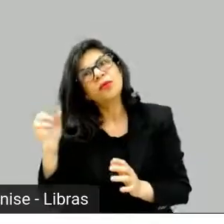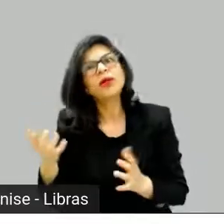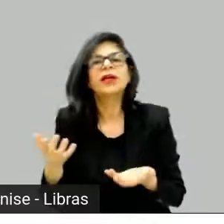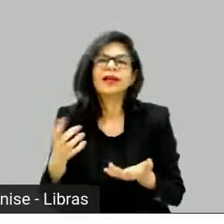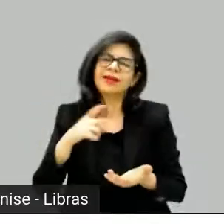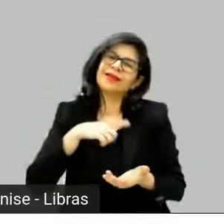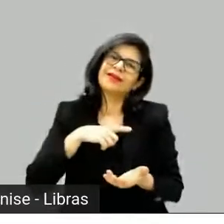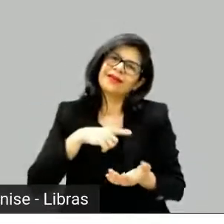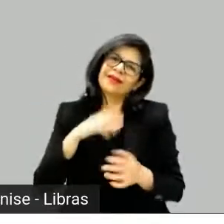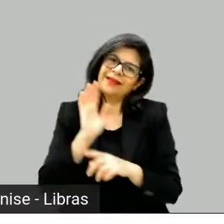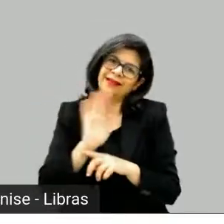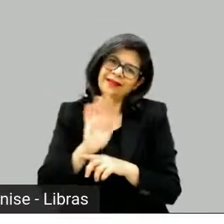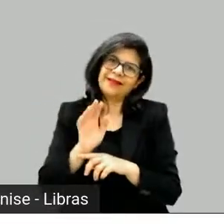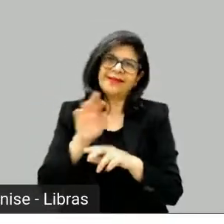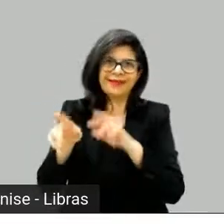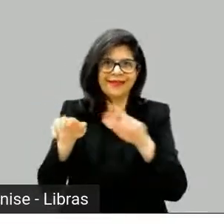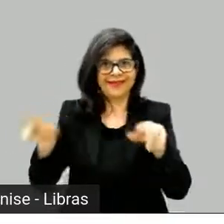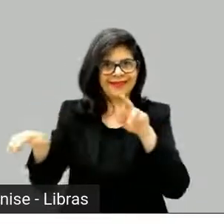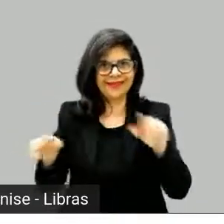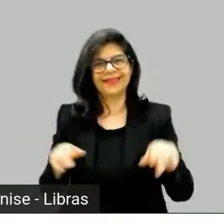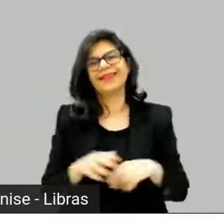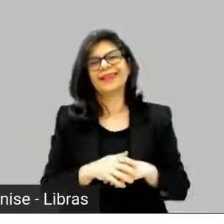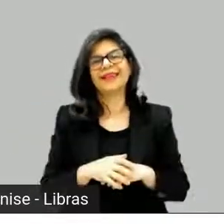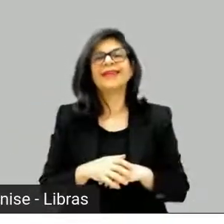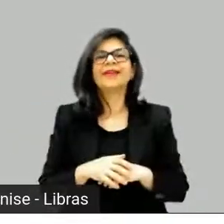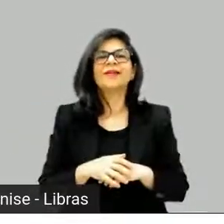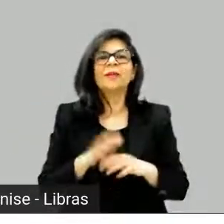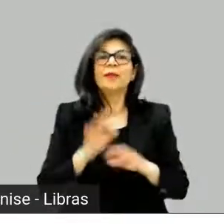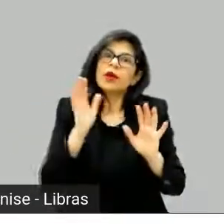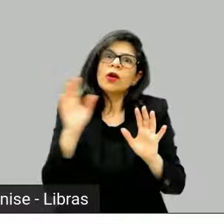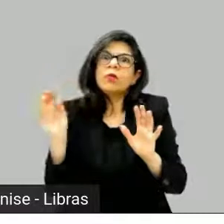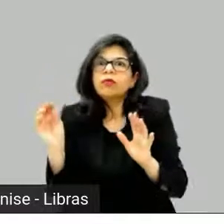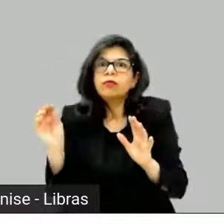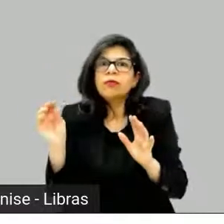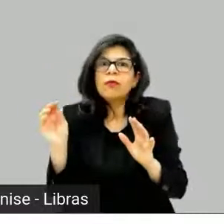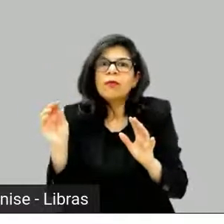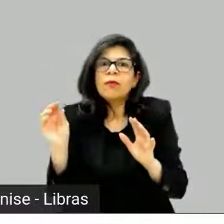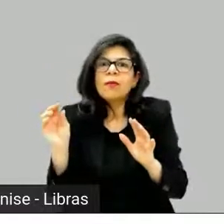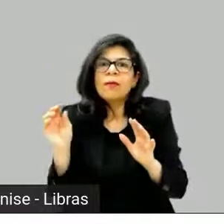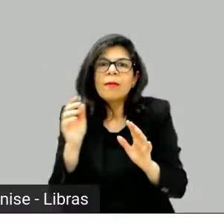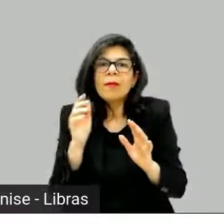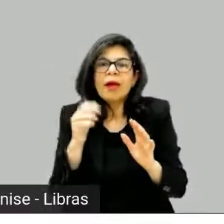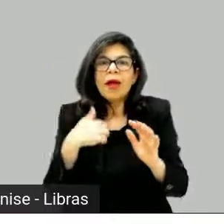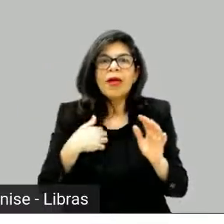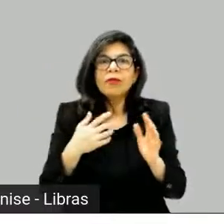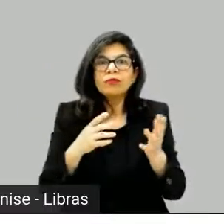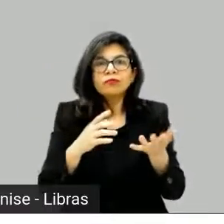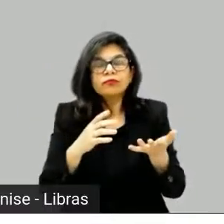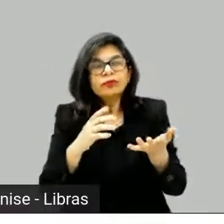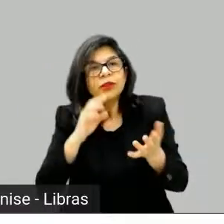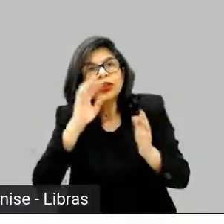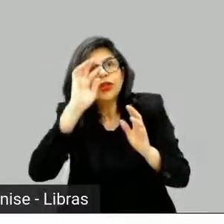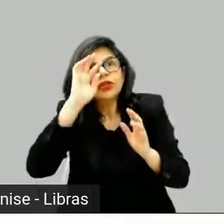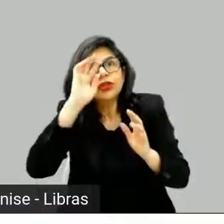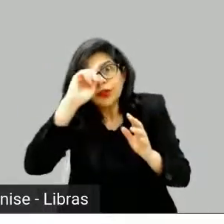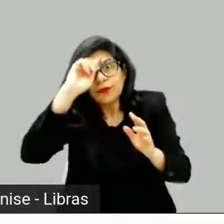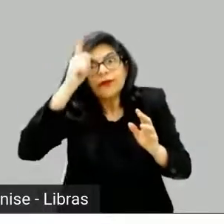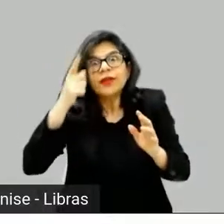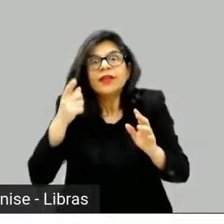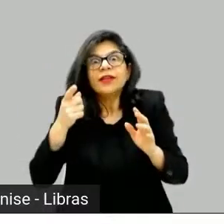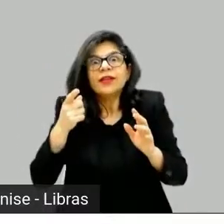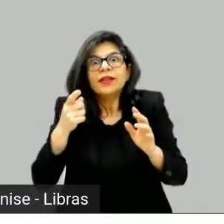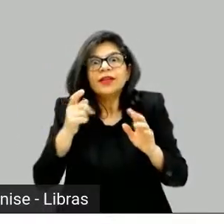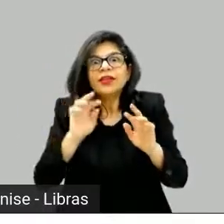Virou até um mistério dentro da temporada. Matou o personagem. Matei o personagem e criei um novo, que é completamente